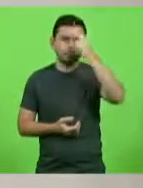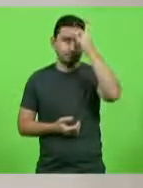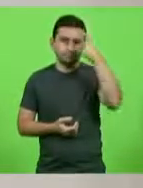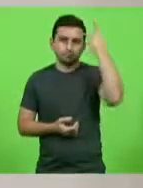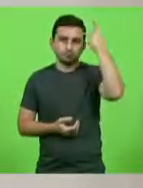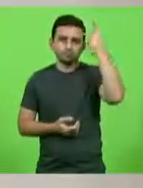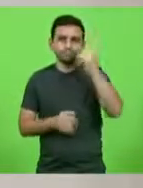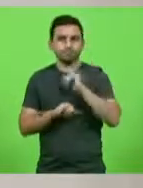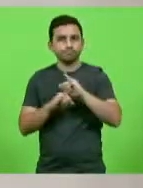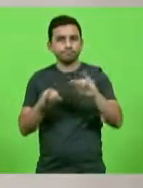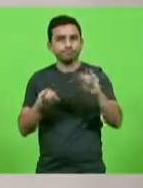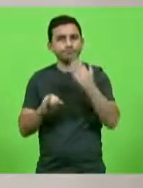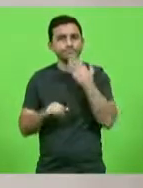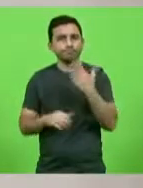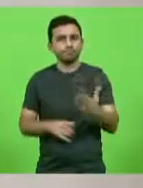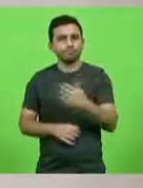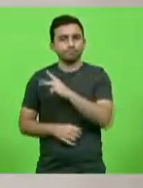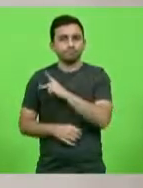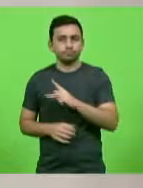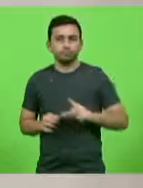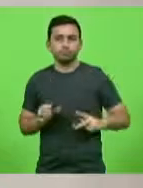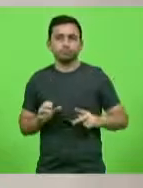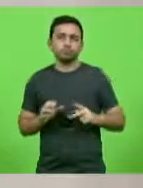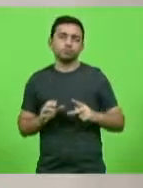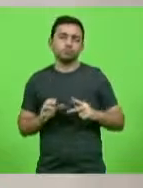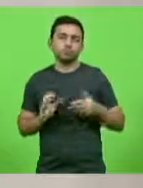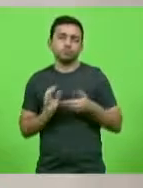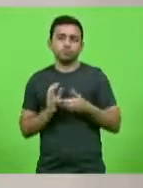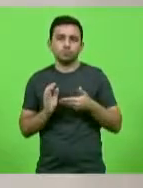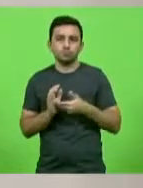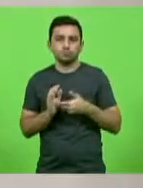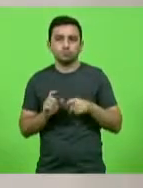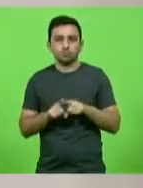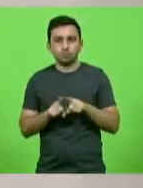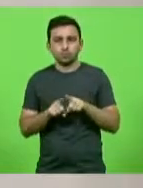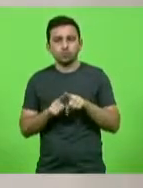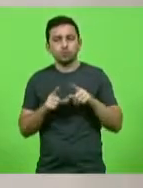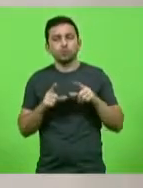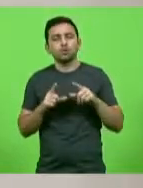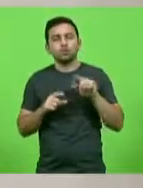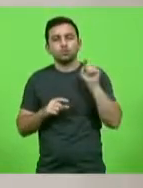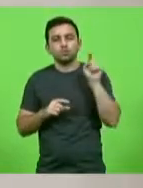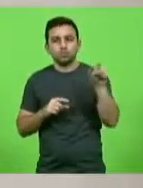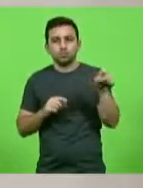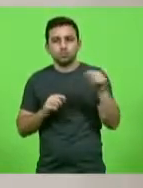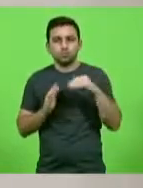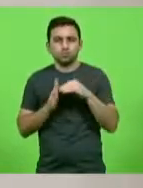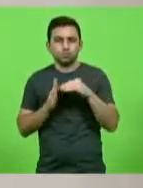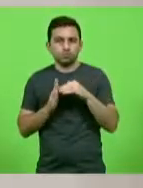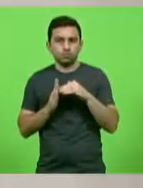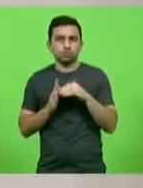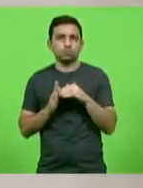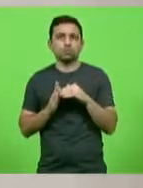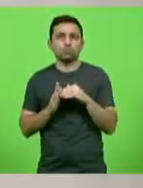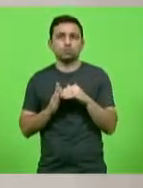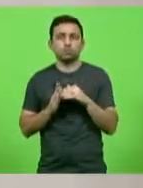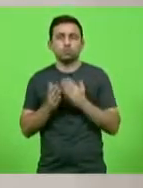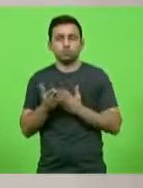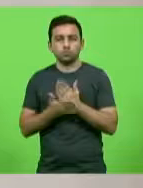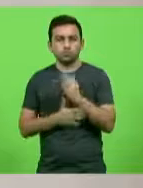Manifestando apelo ao presidente da Câmara de Deputados e ao Senado Federal pela aprovação do projeto de lei que